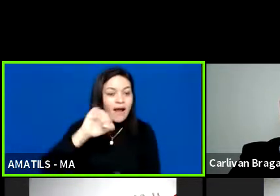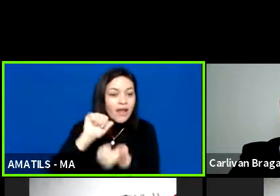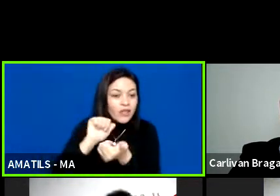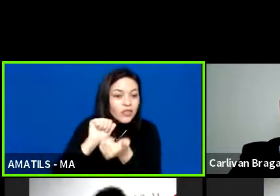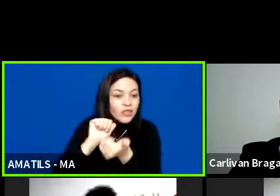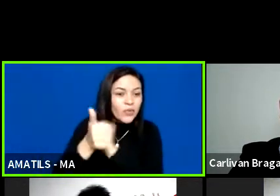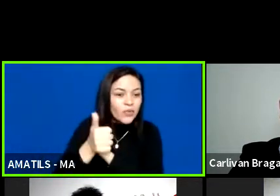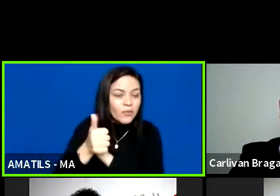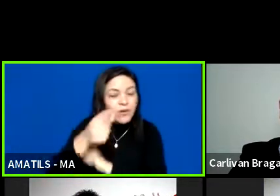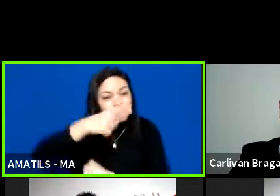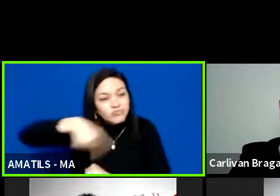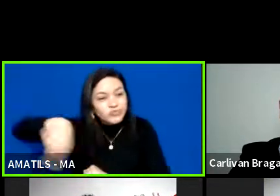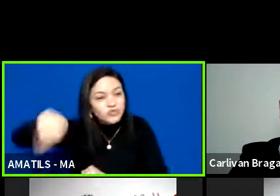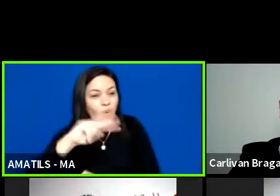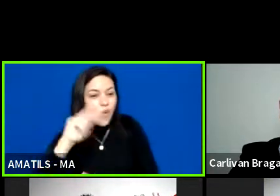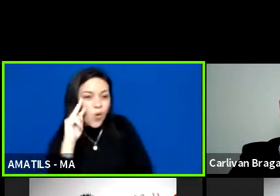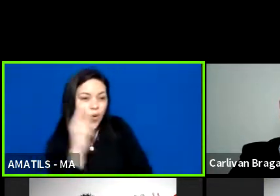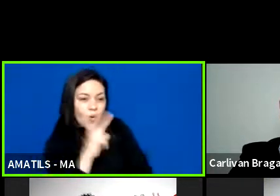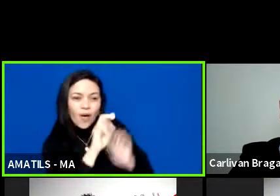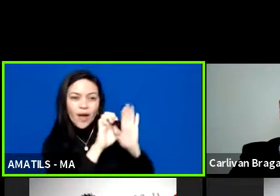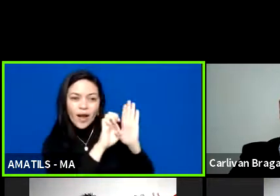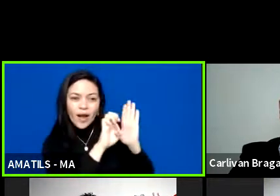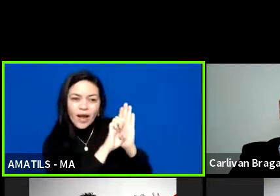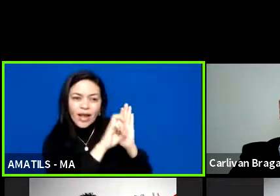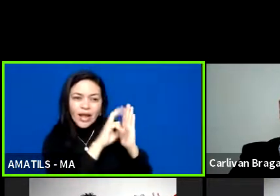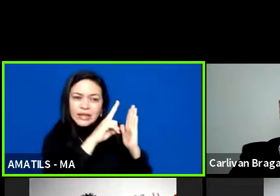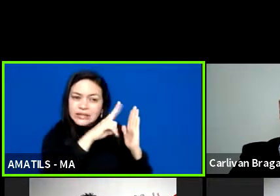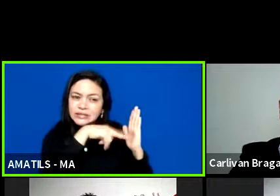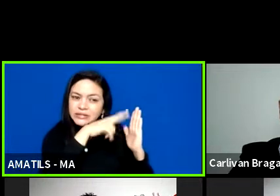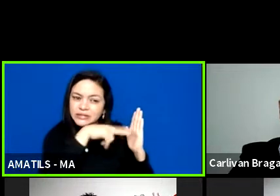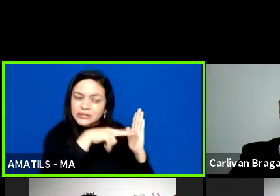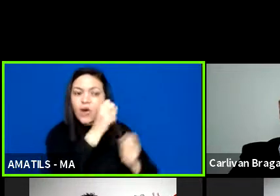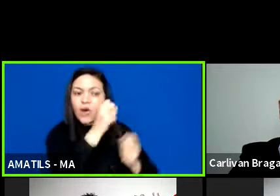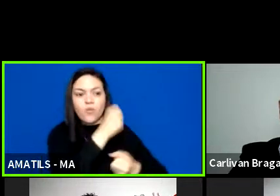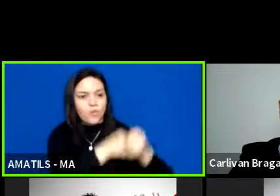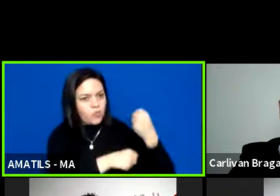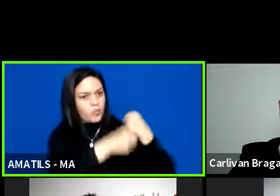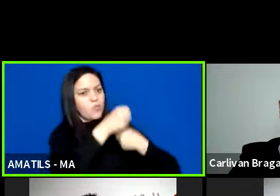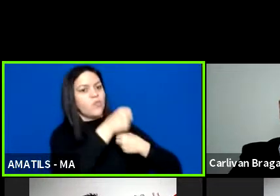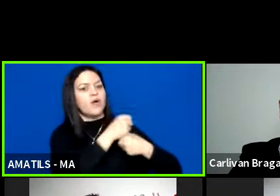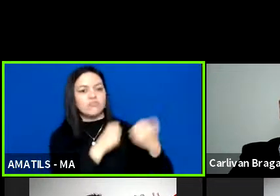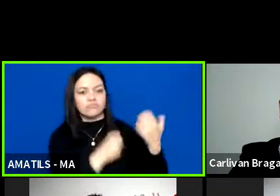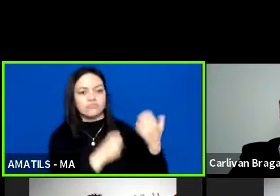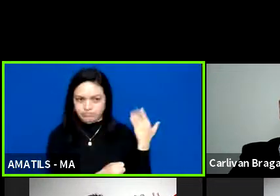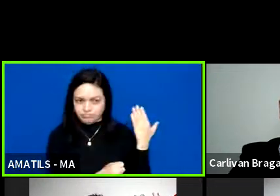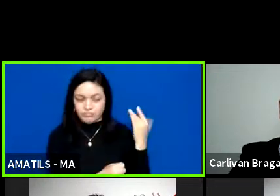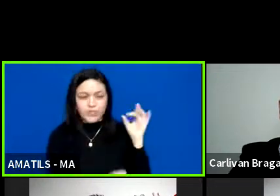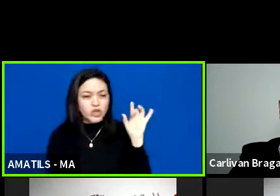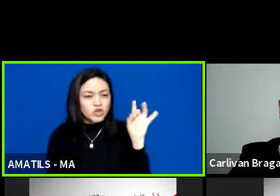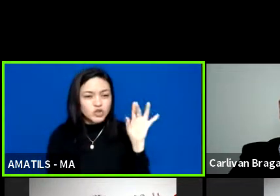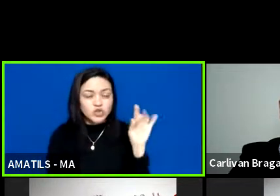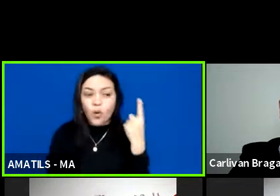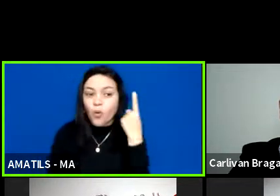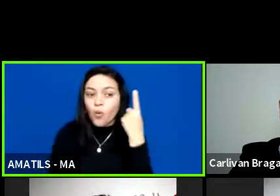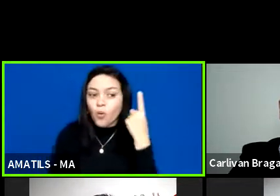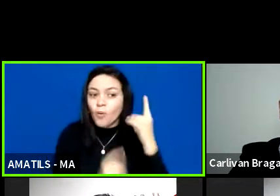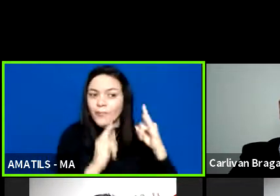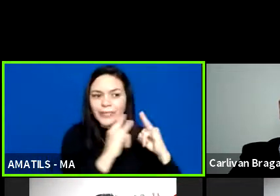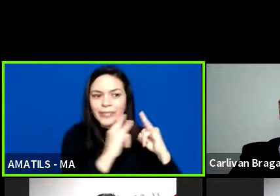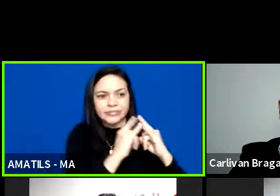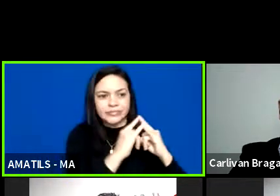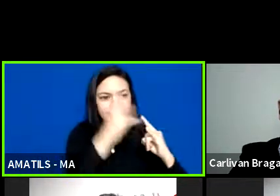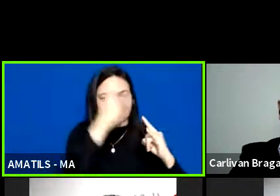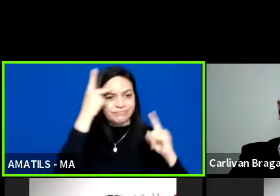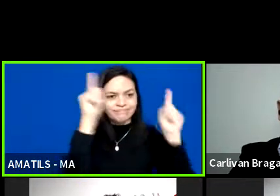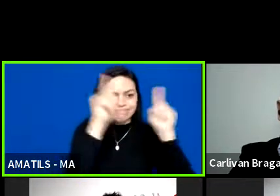importante que todos estejam atentos, no ano passado, somente uma entidade de pessoa com